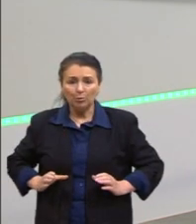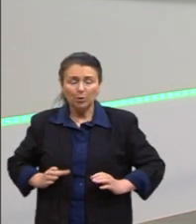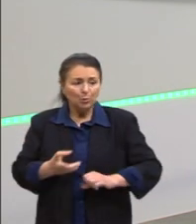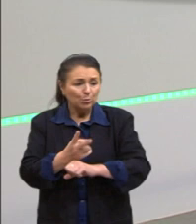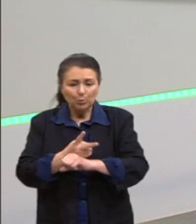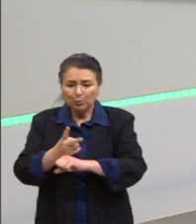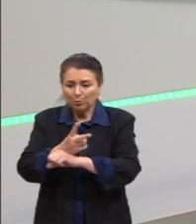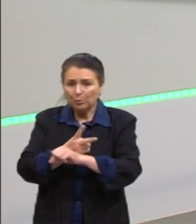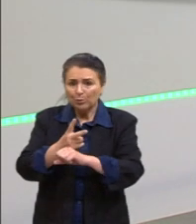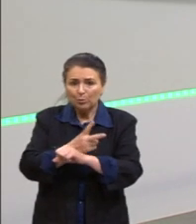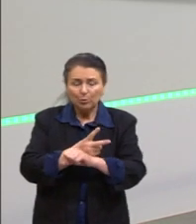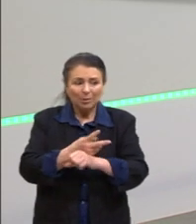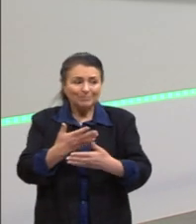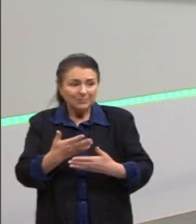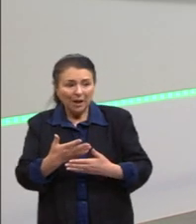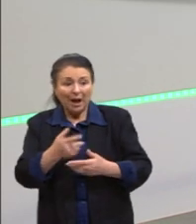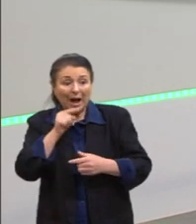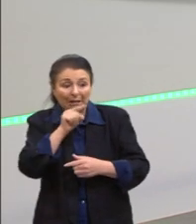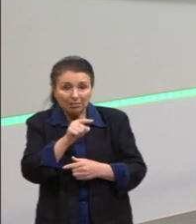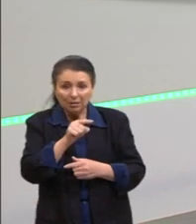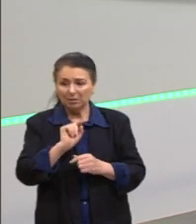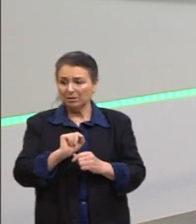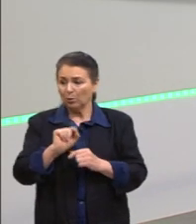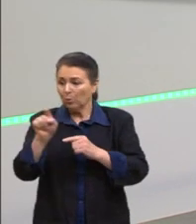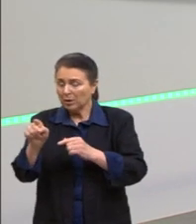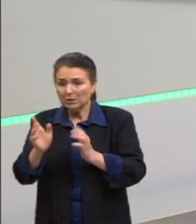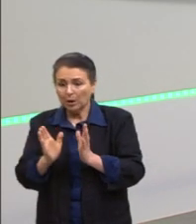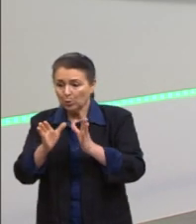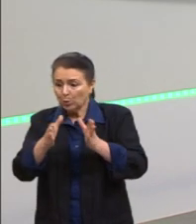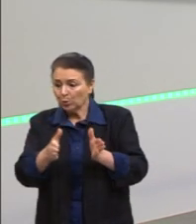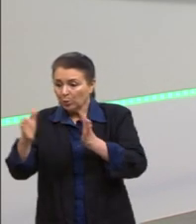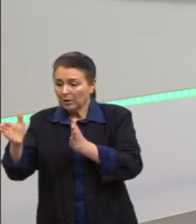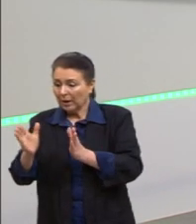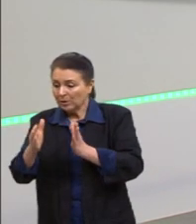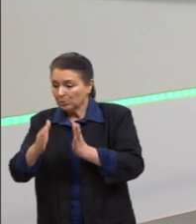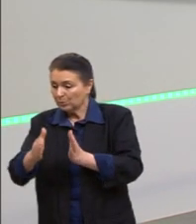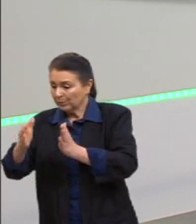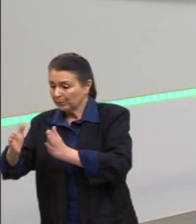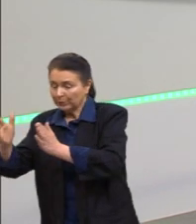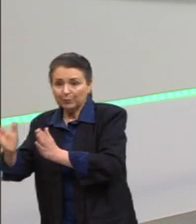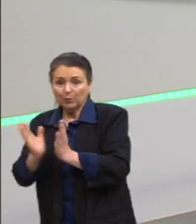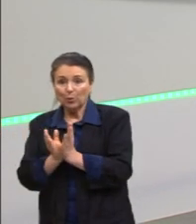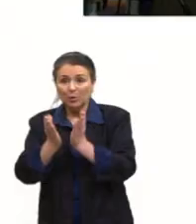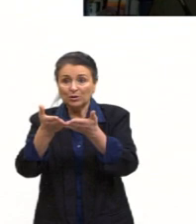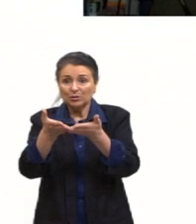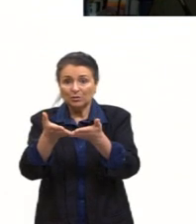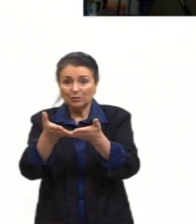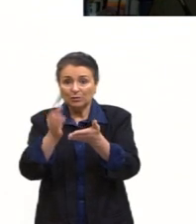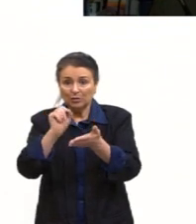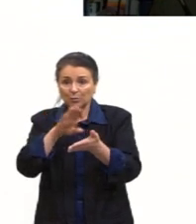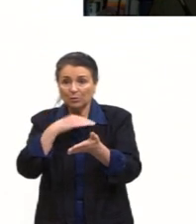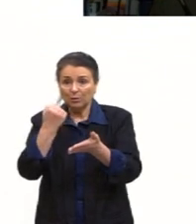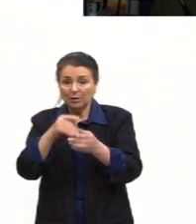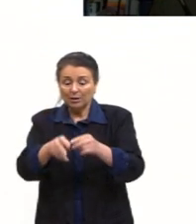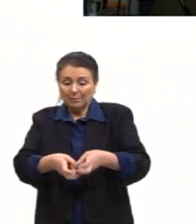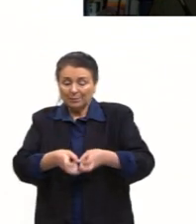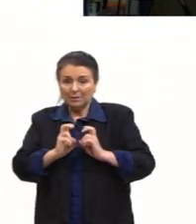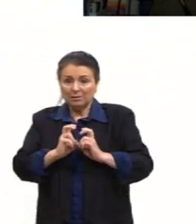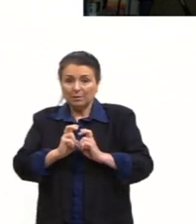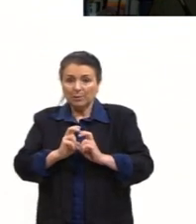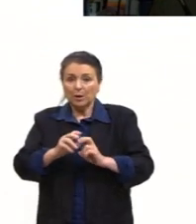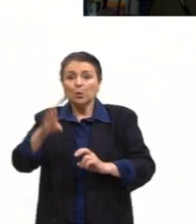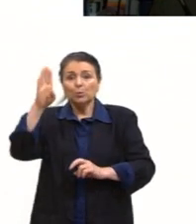que tem uma suspeita que sejam covas coletivas do período. E ele começa a perceber que os militares